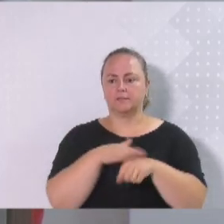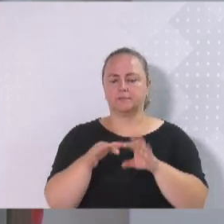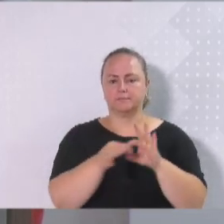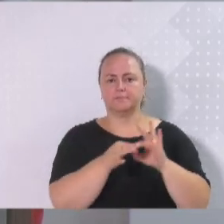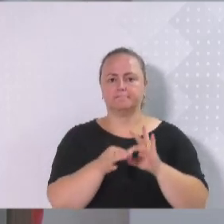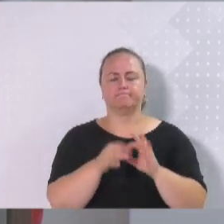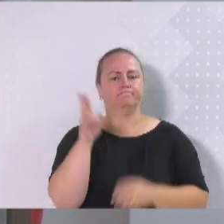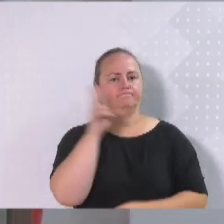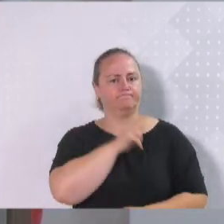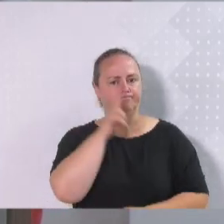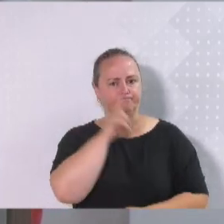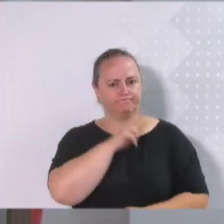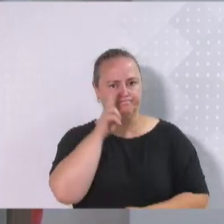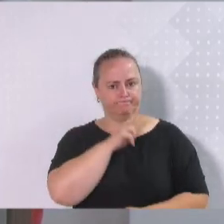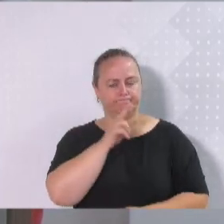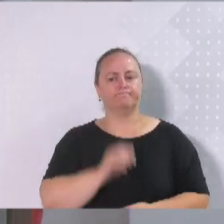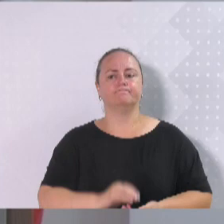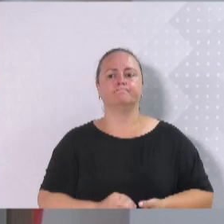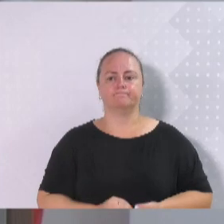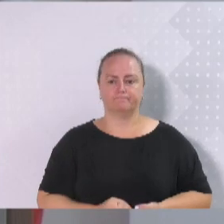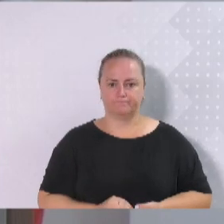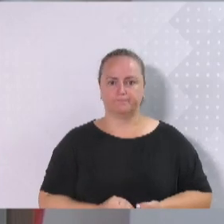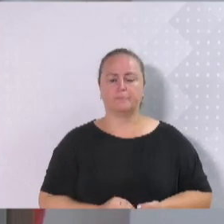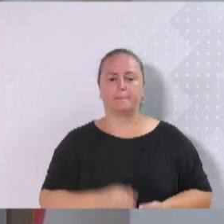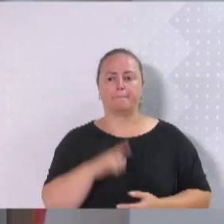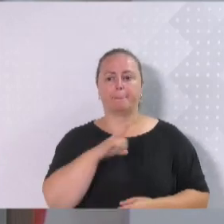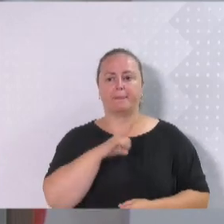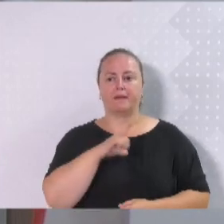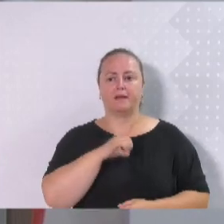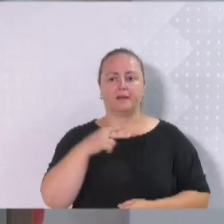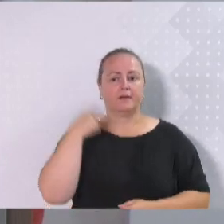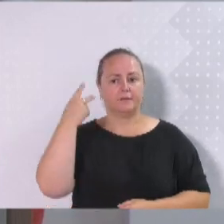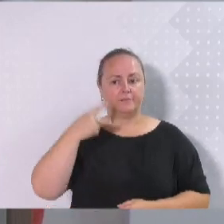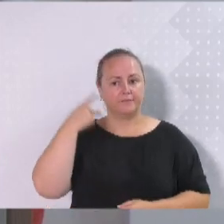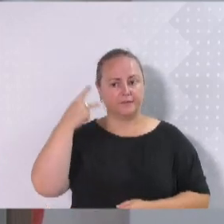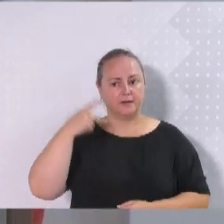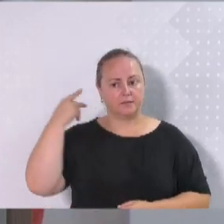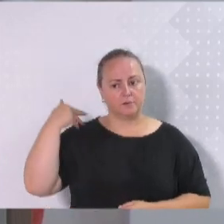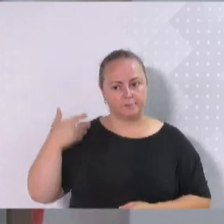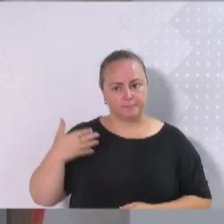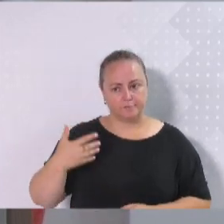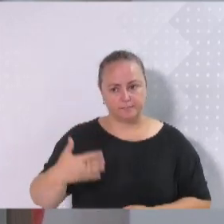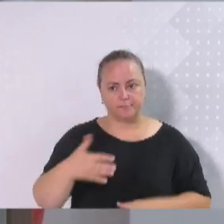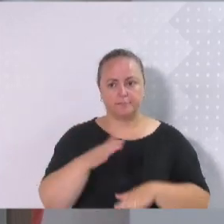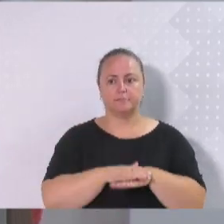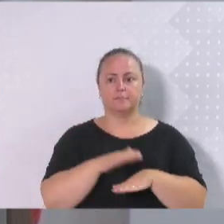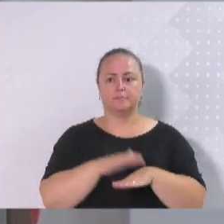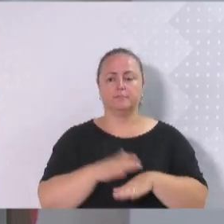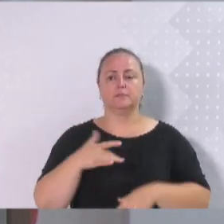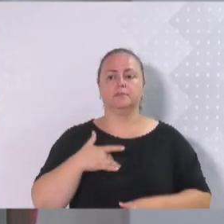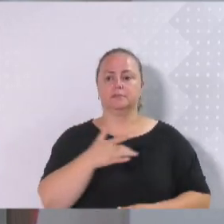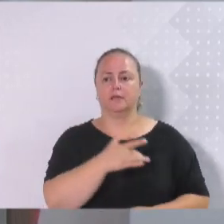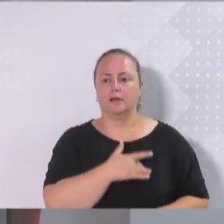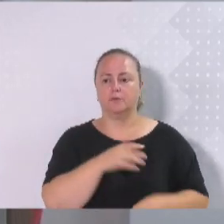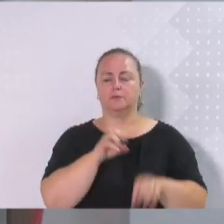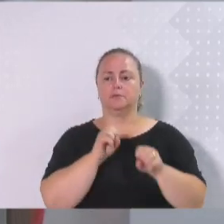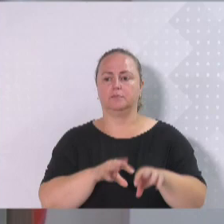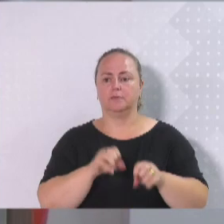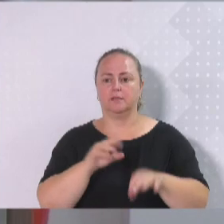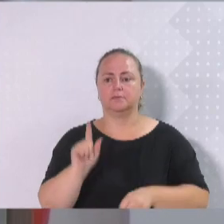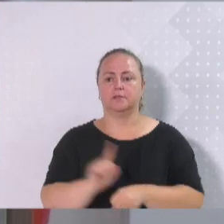Aqui nós temos vereadores com trajetórias de atuação de saúde, educação, gestão pública,